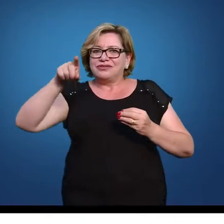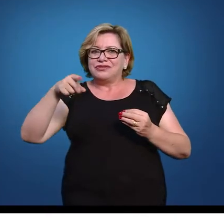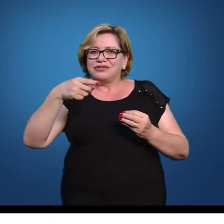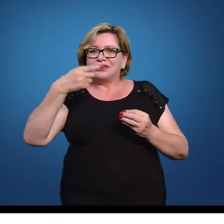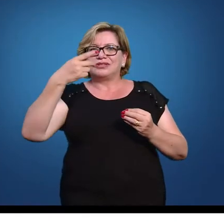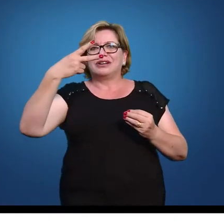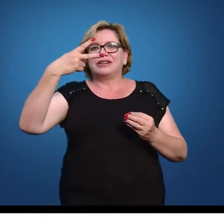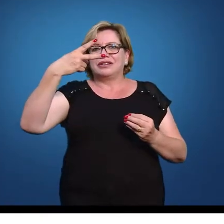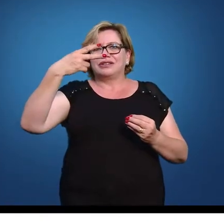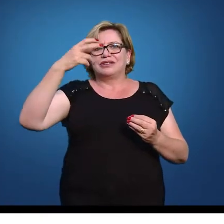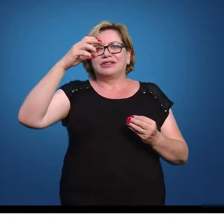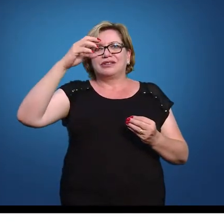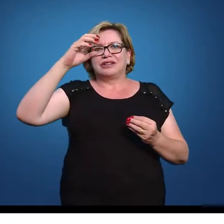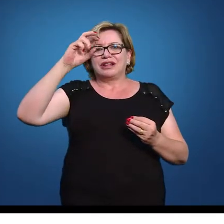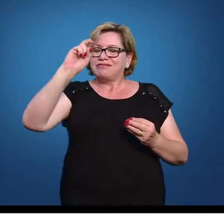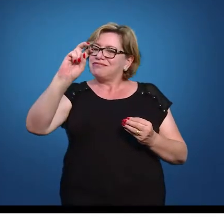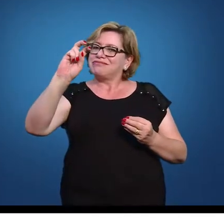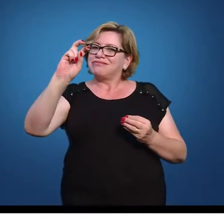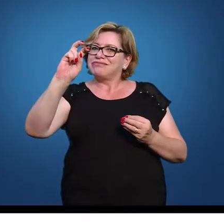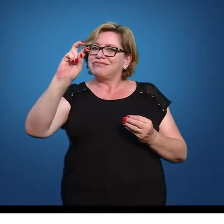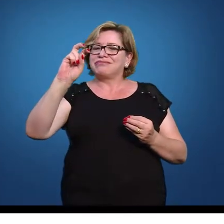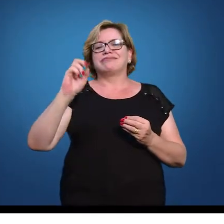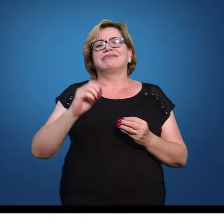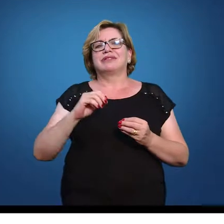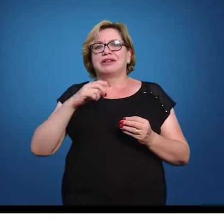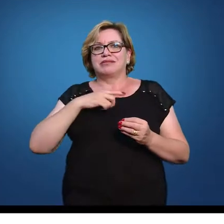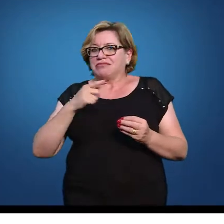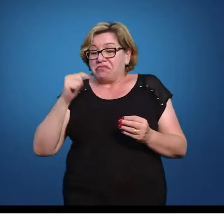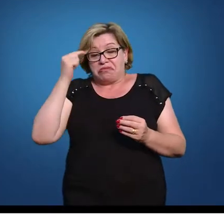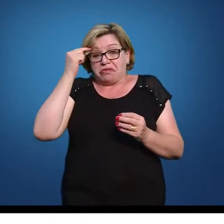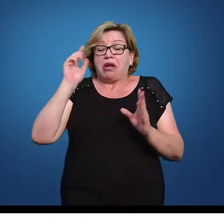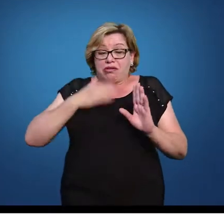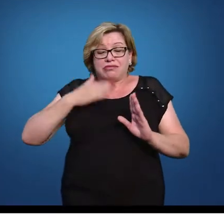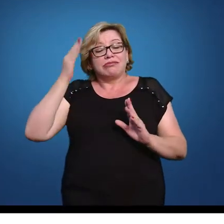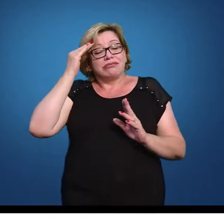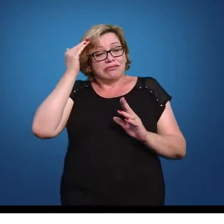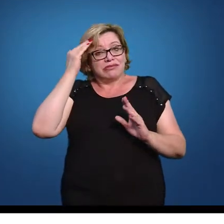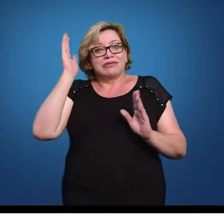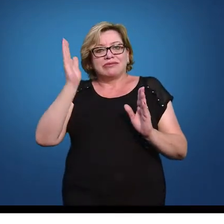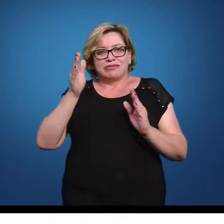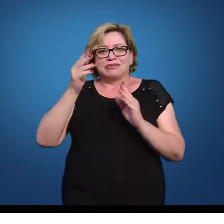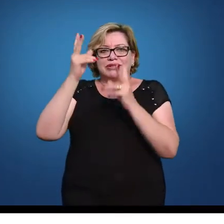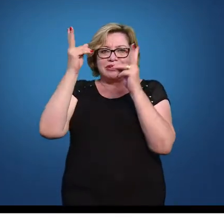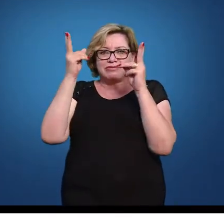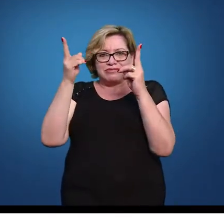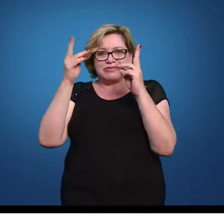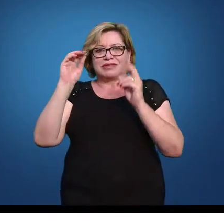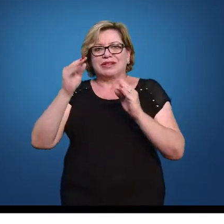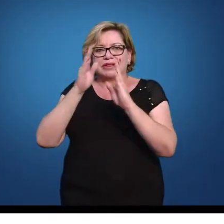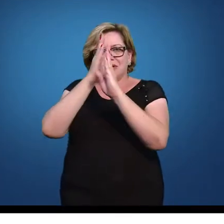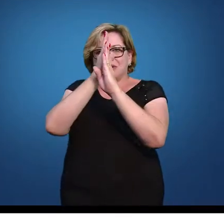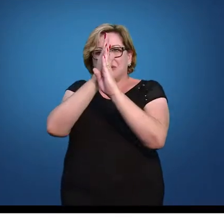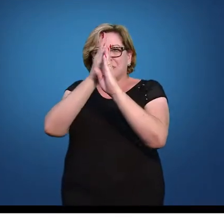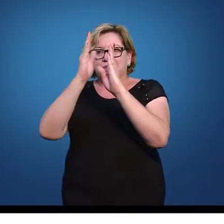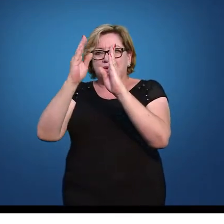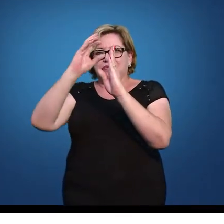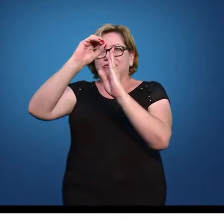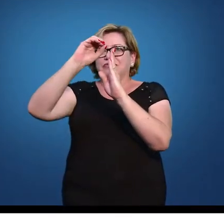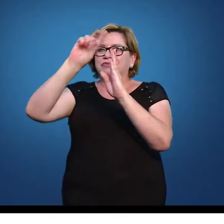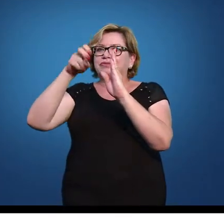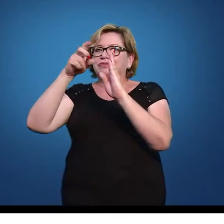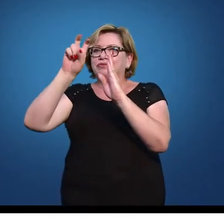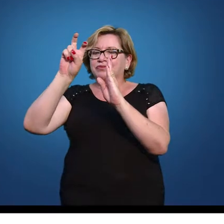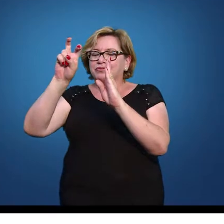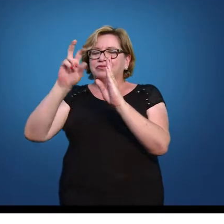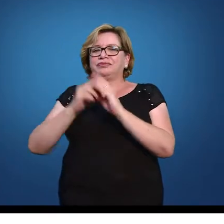,5. Eu não tenho dúvida disso, pelo fato de ela ser simétrica. A metade da curva é 0